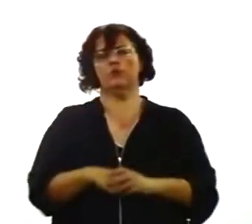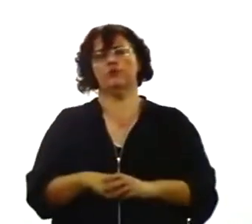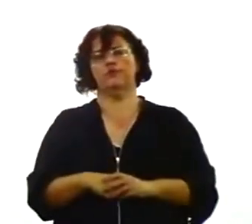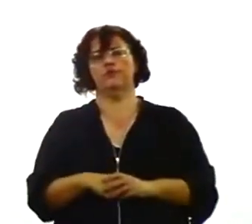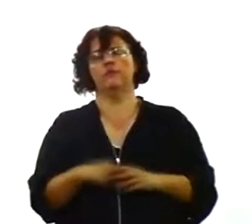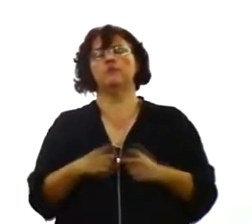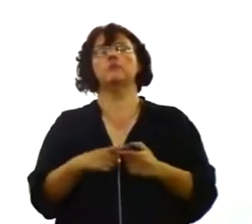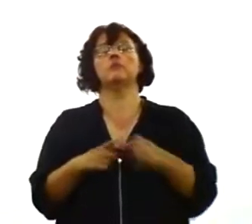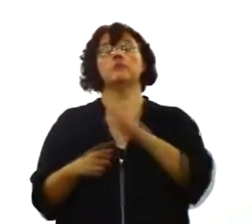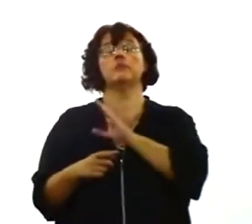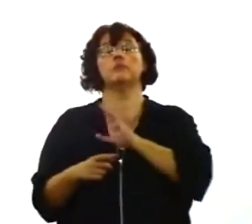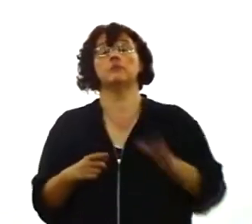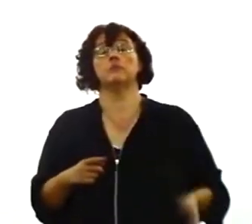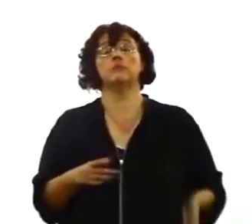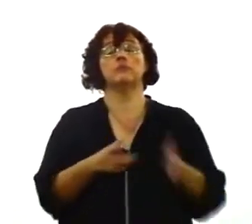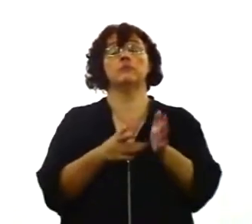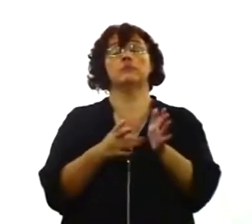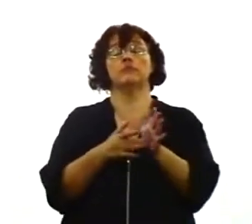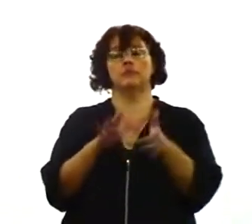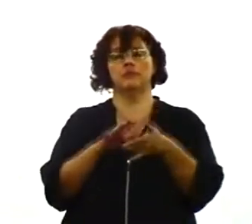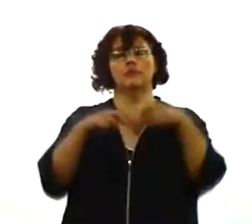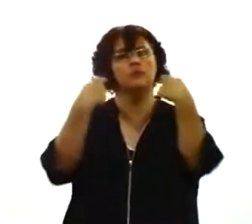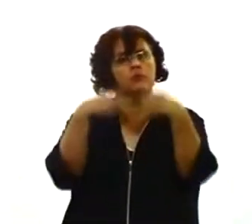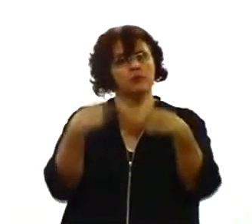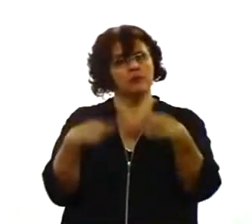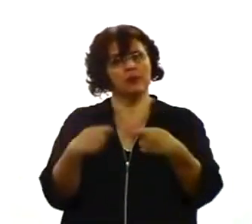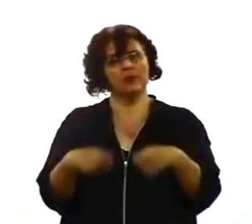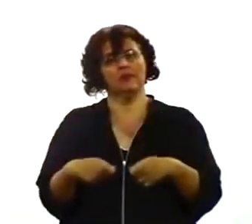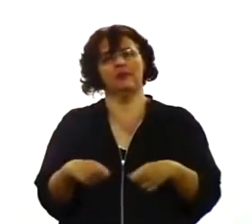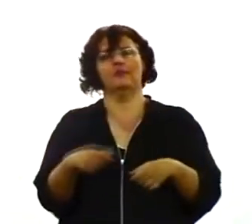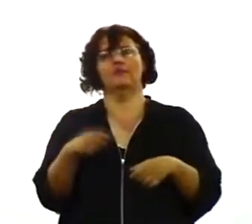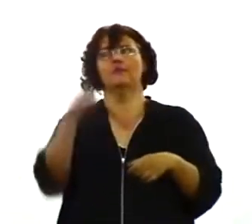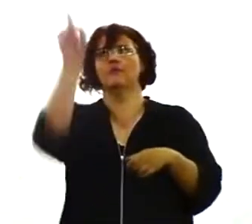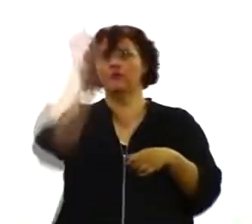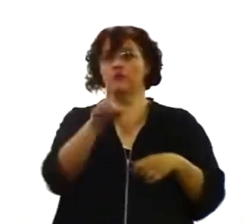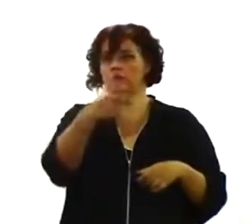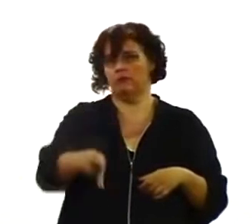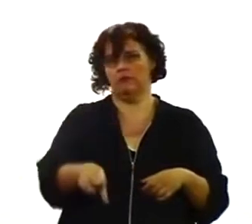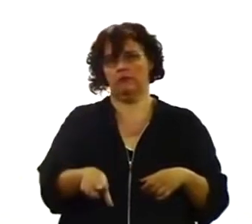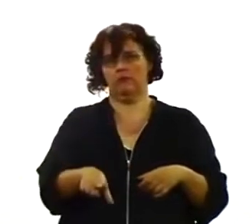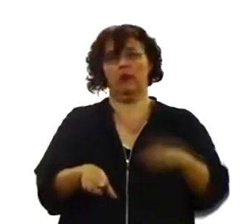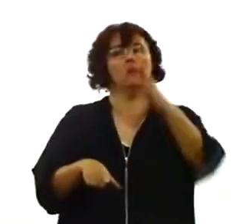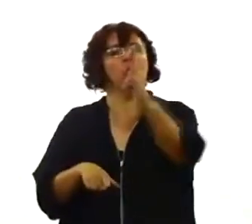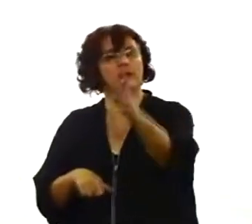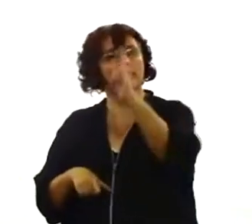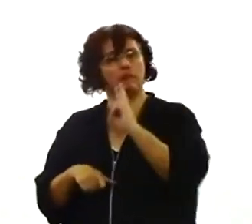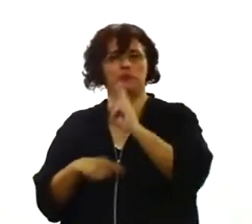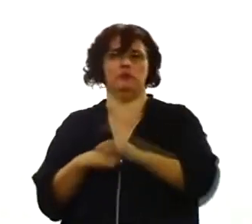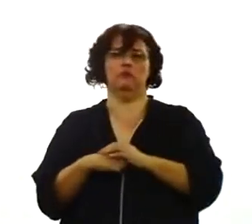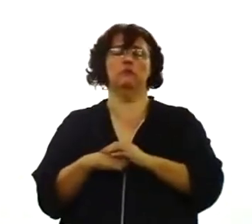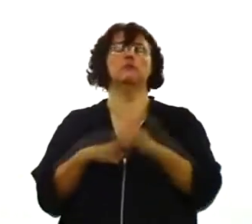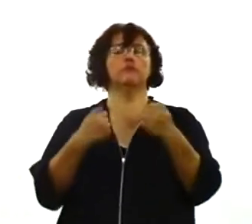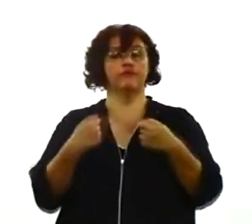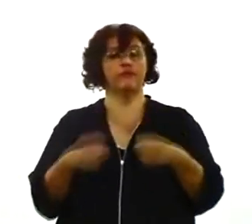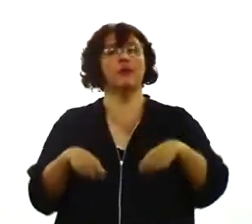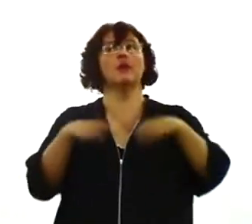voltar? Nós vamos entender que é uma consequência. É uma consequência. Cristo terá de voltar.